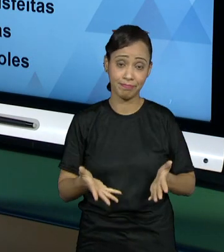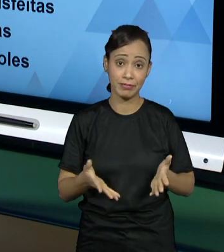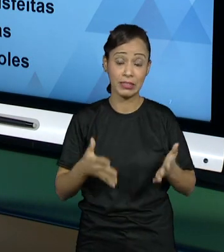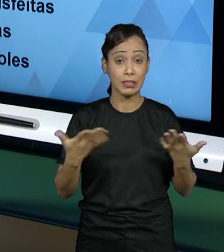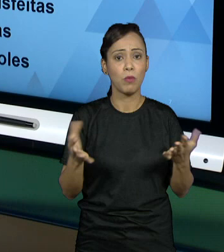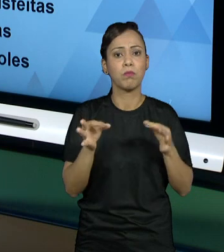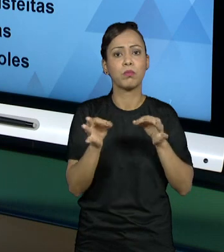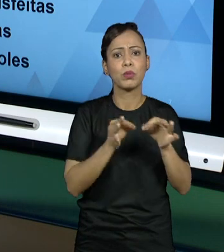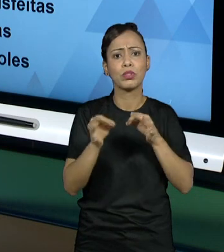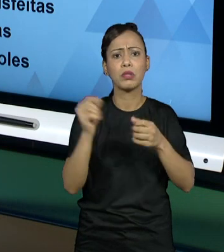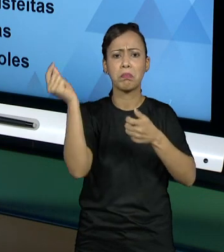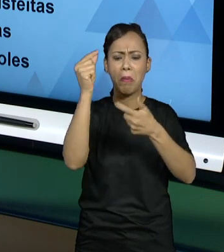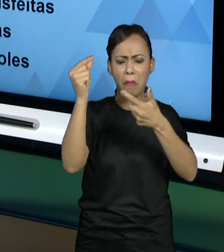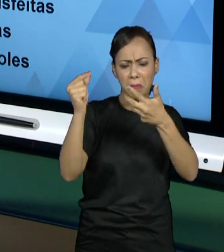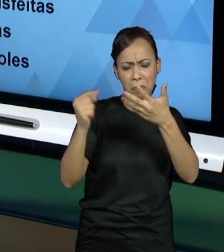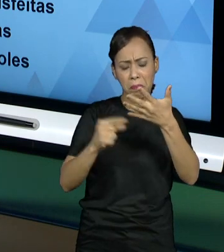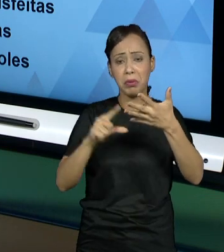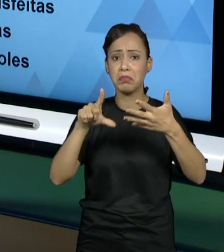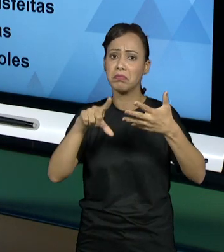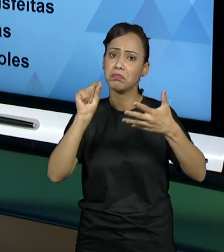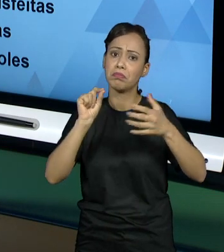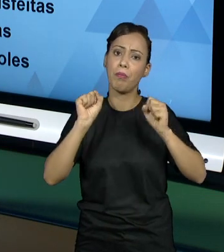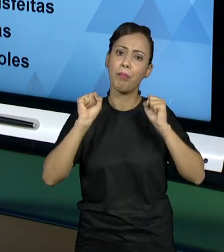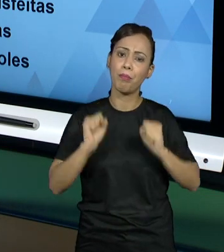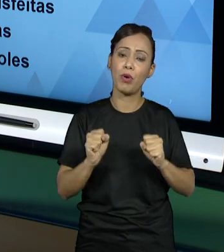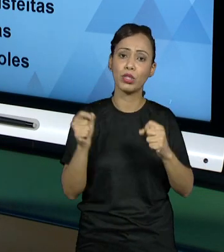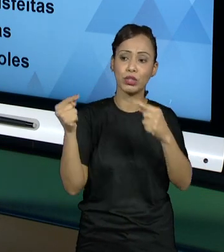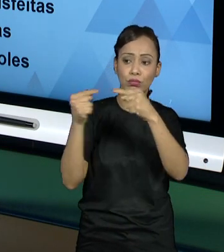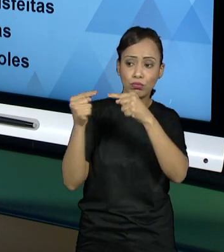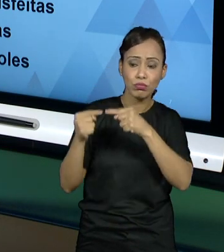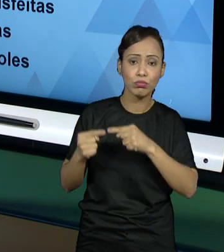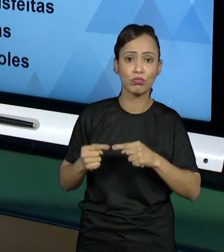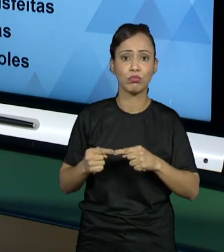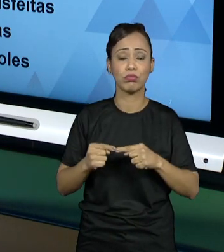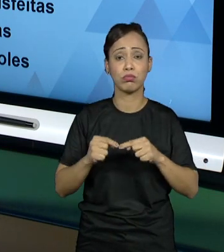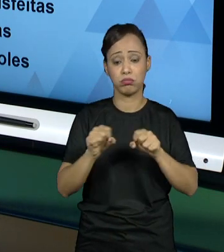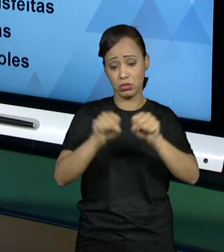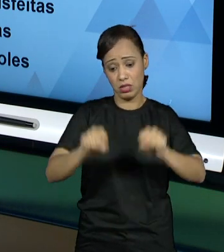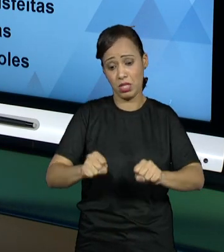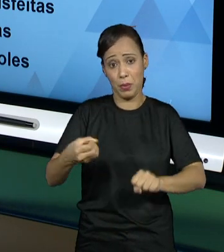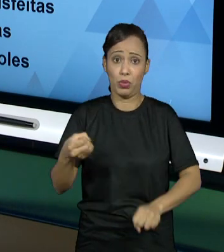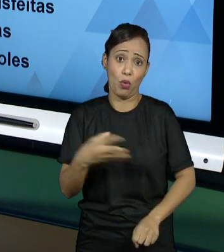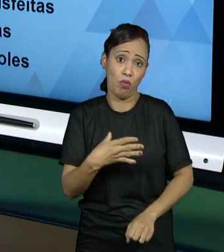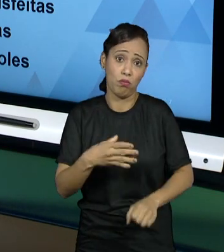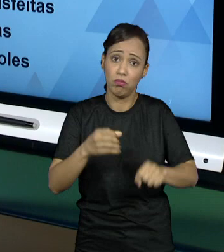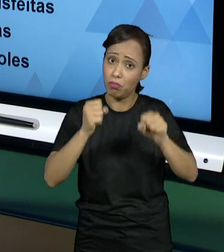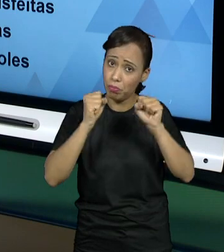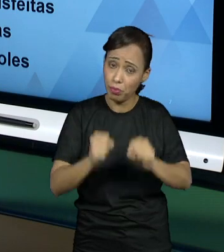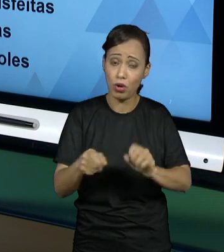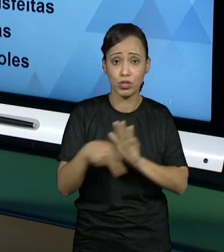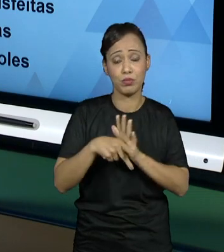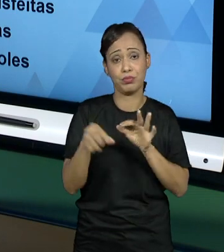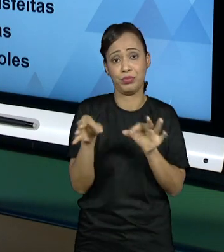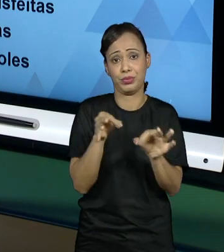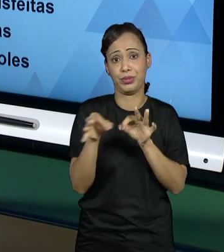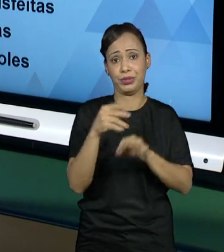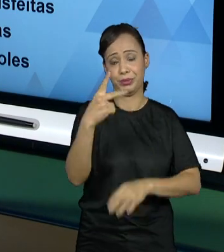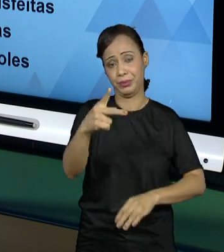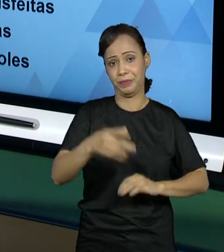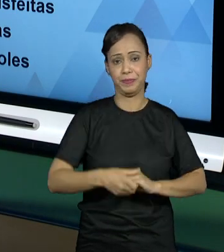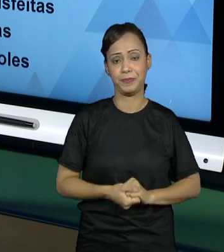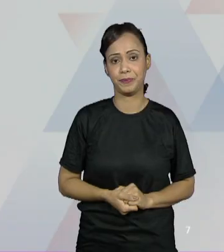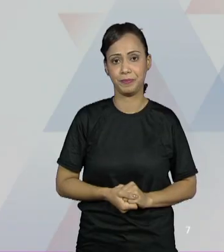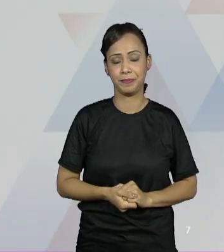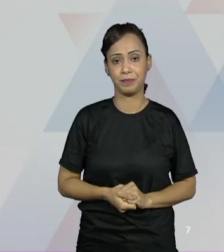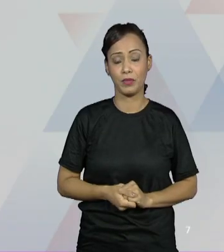projeto pode estar sendo desenvolvido para implementar uma atualização tecnológica na empresa. E uma outra